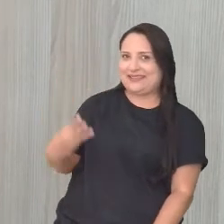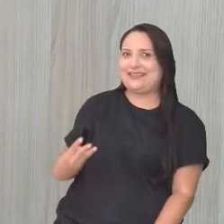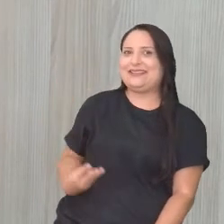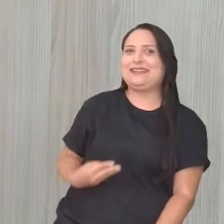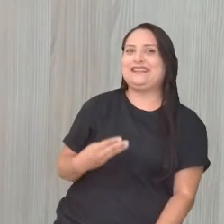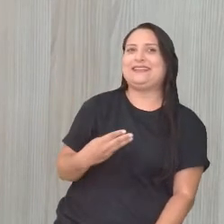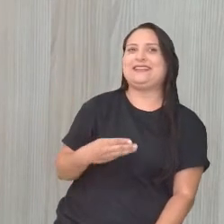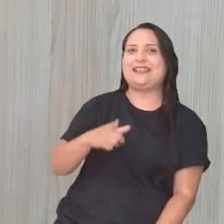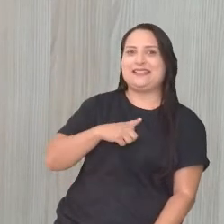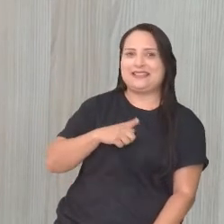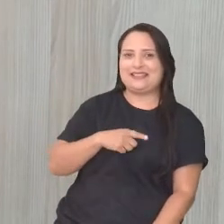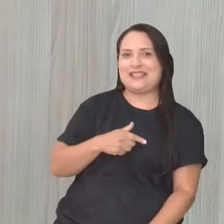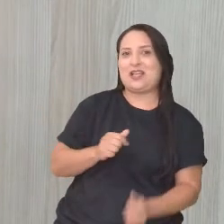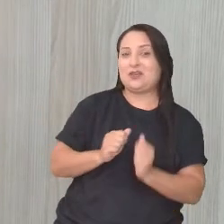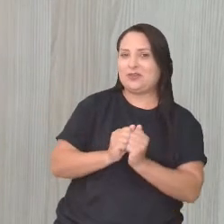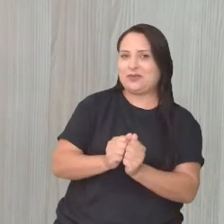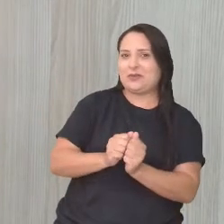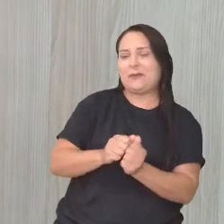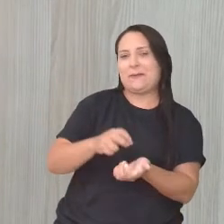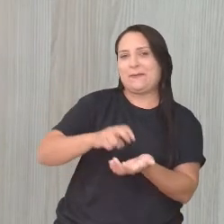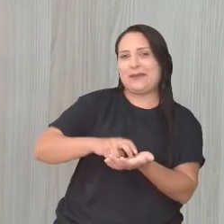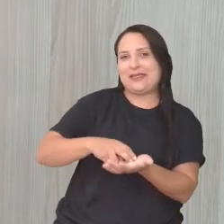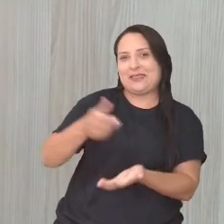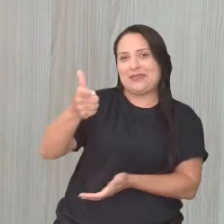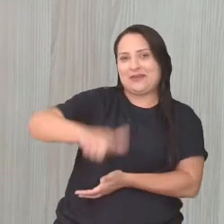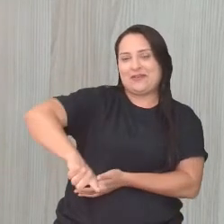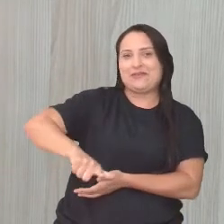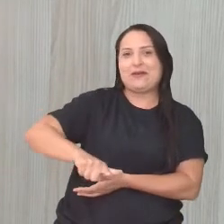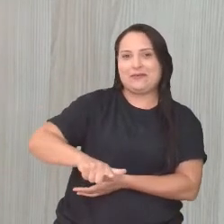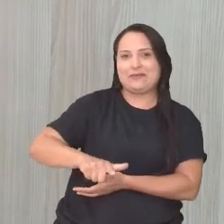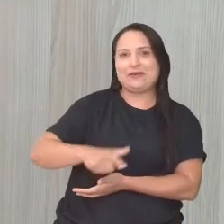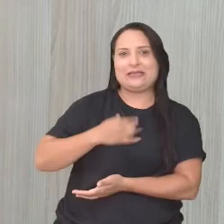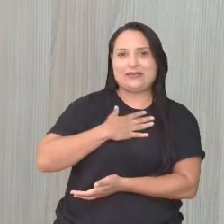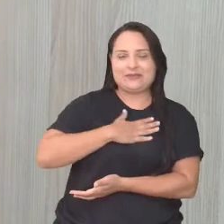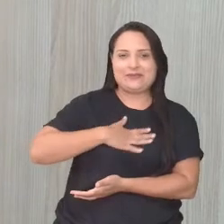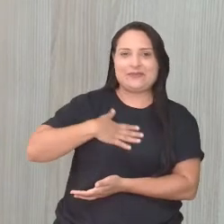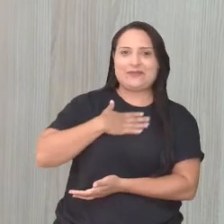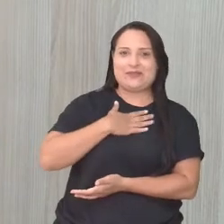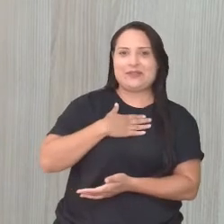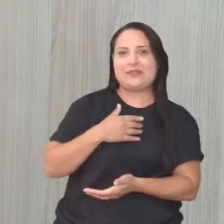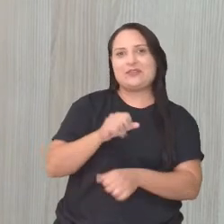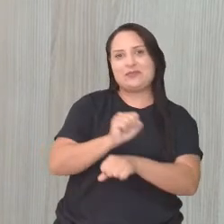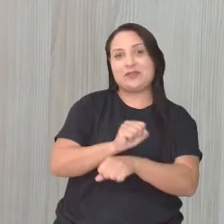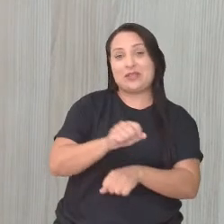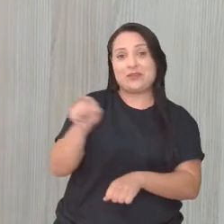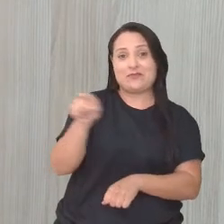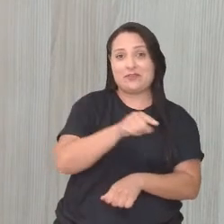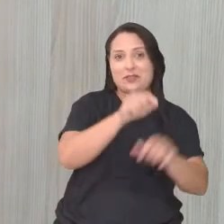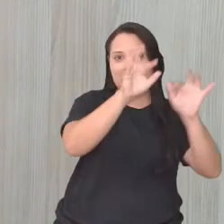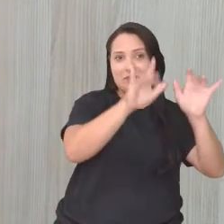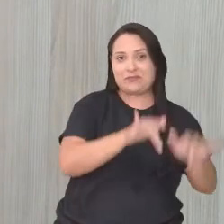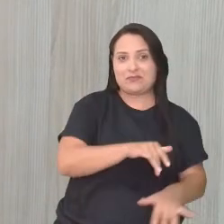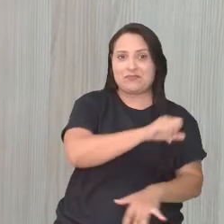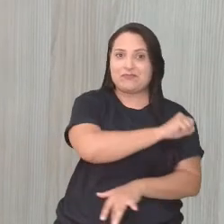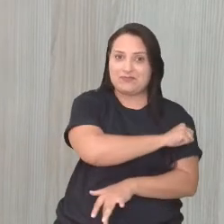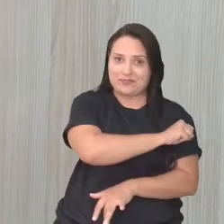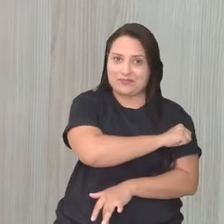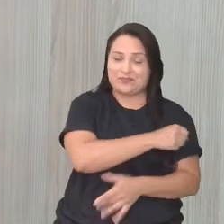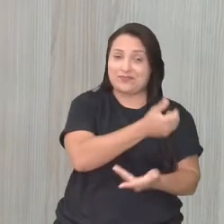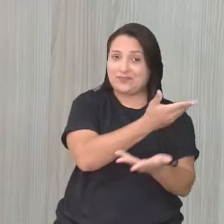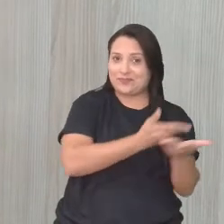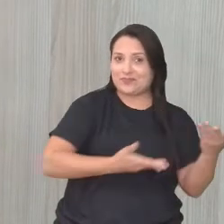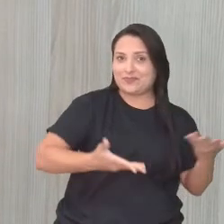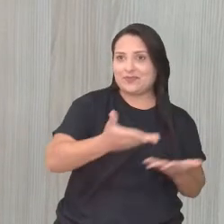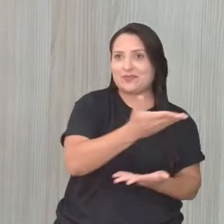aqui mais uma manhã agradável e estou aguardando o oitavo ano, as suas interações. O